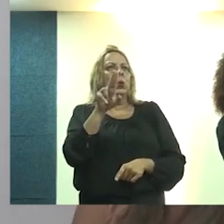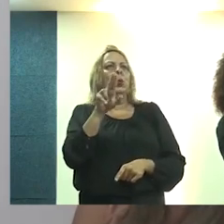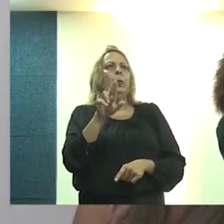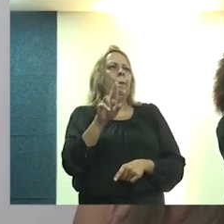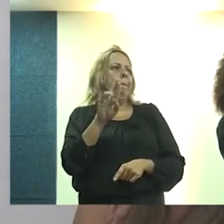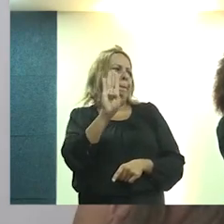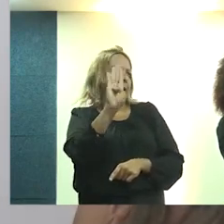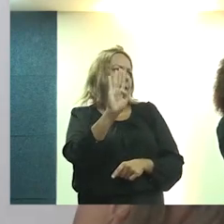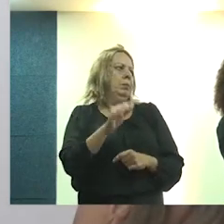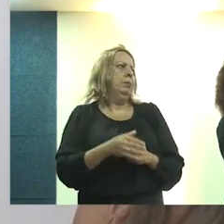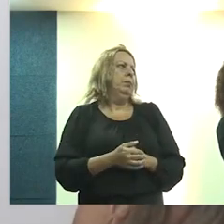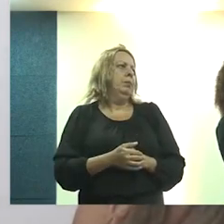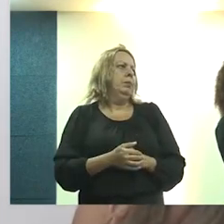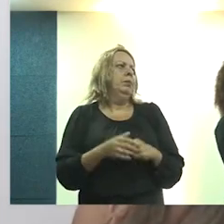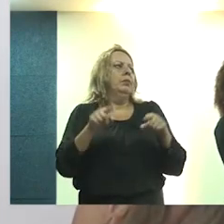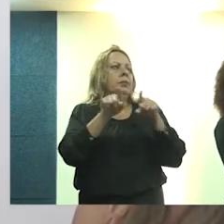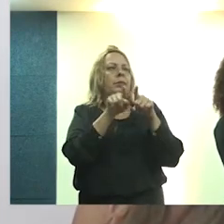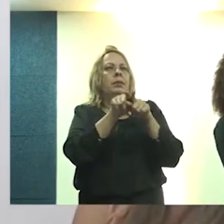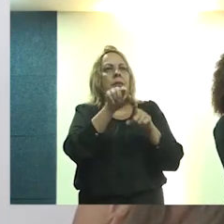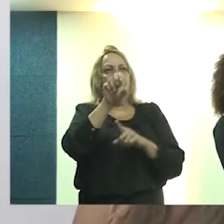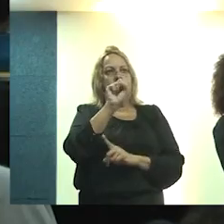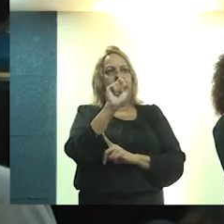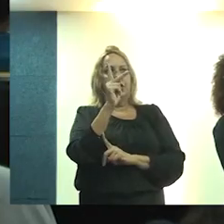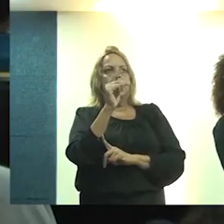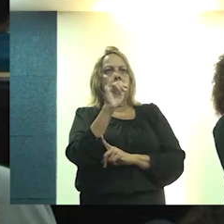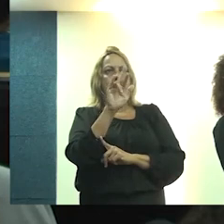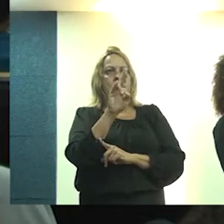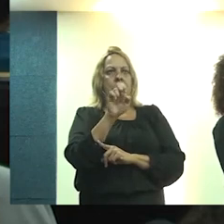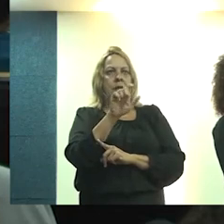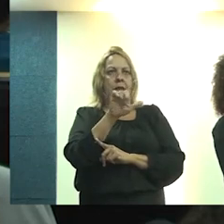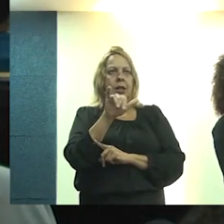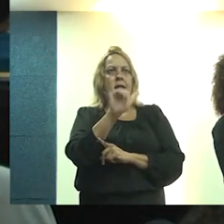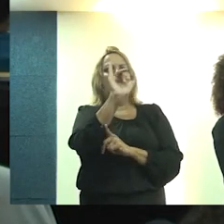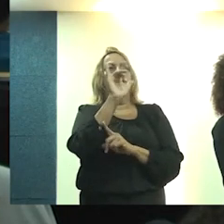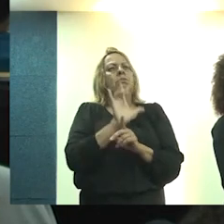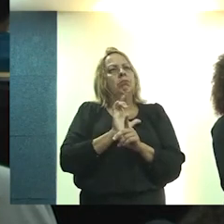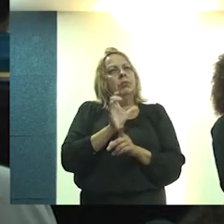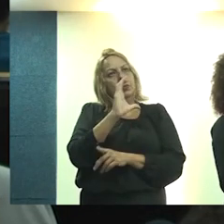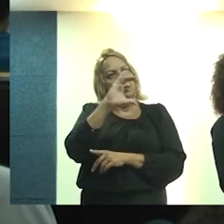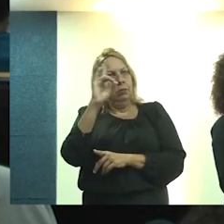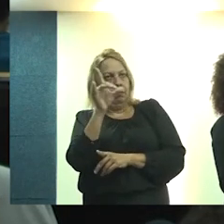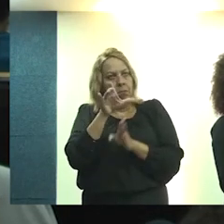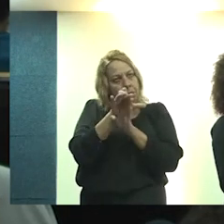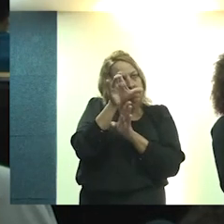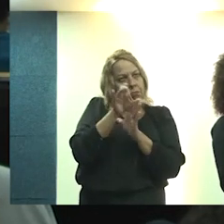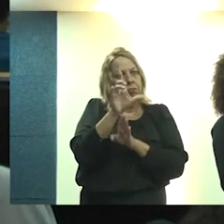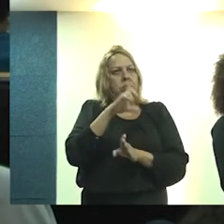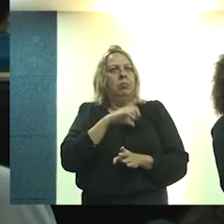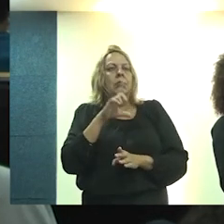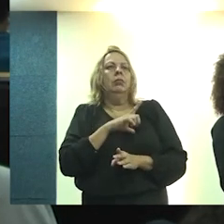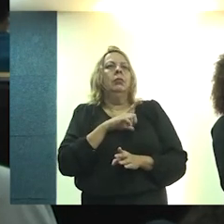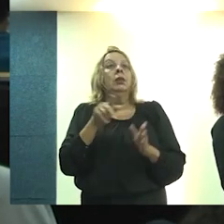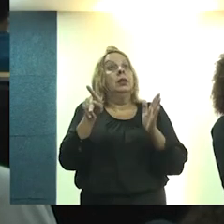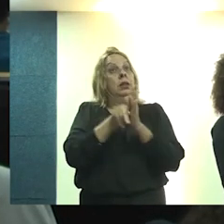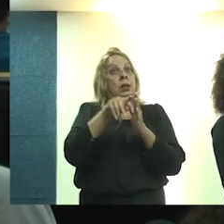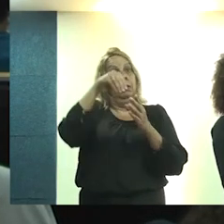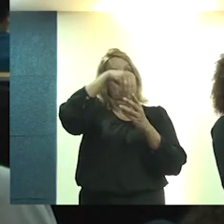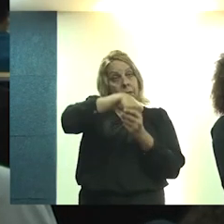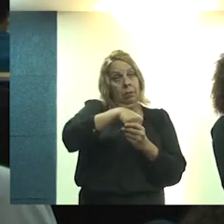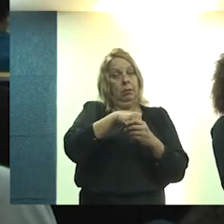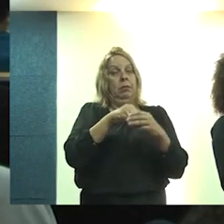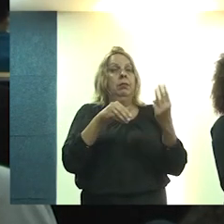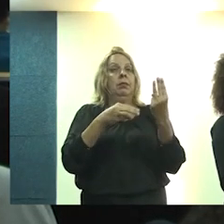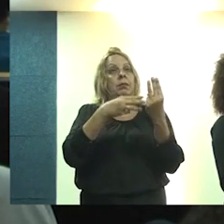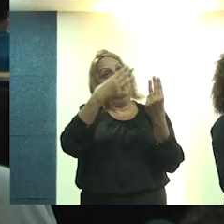em Aracaju. E a colega Shirley, que coordena uma iniciativa do Instituto Banese,